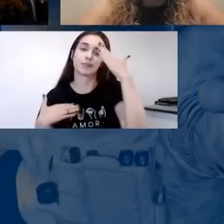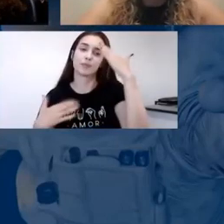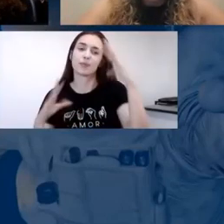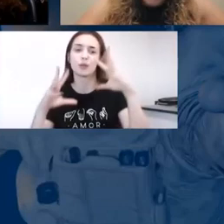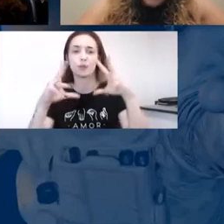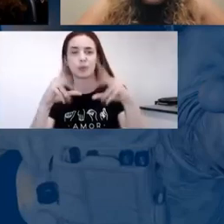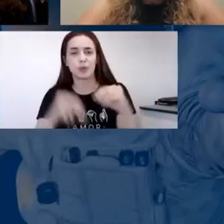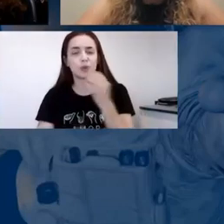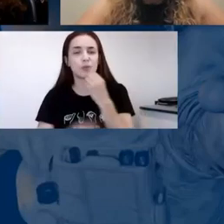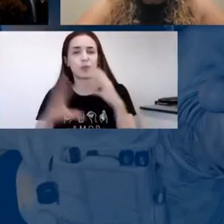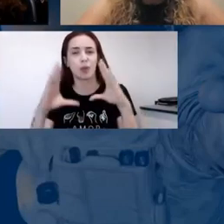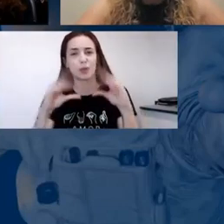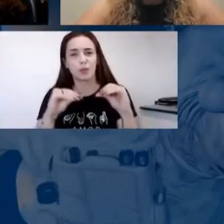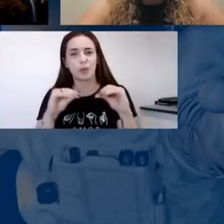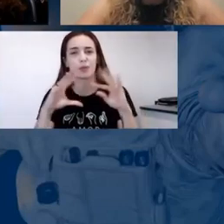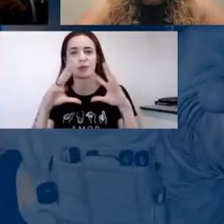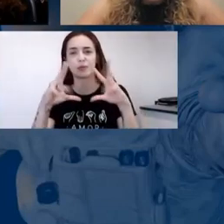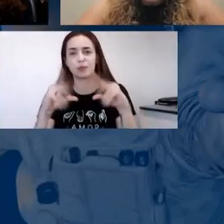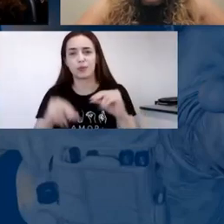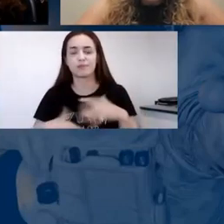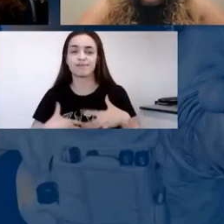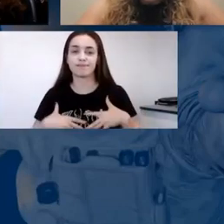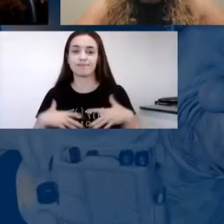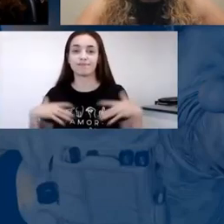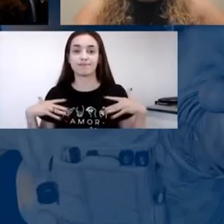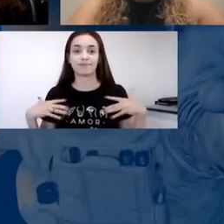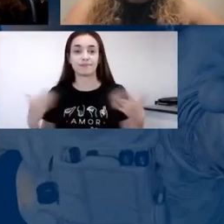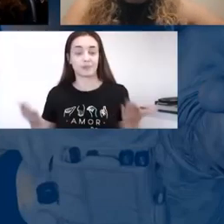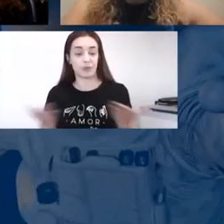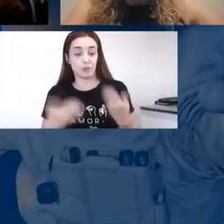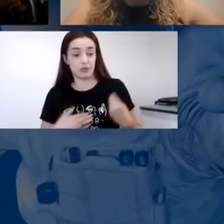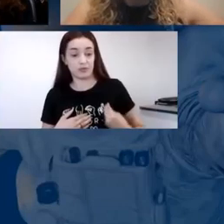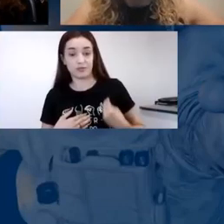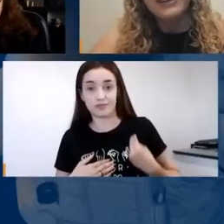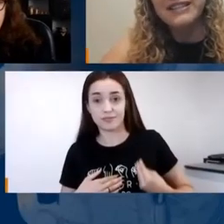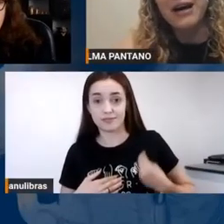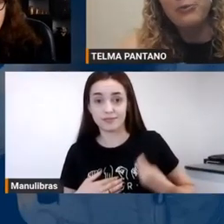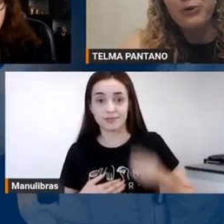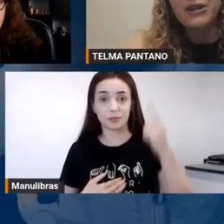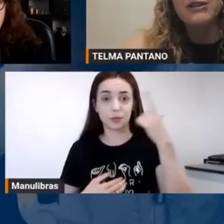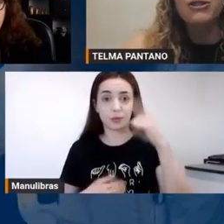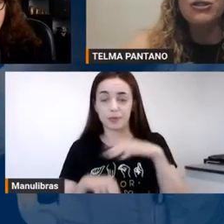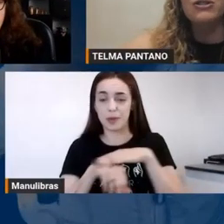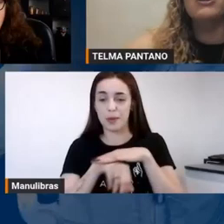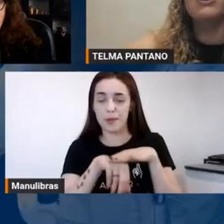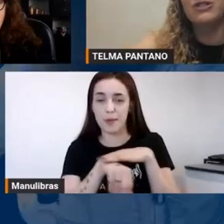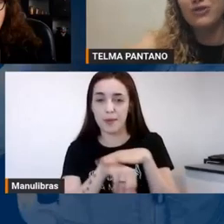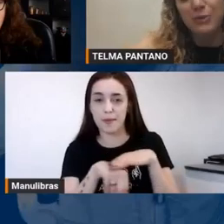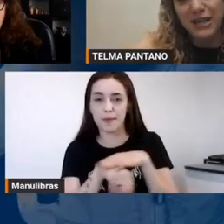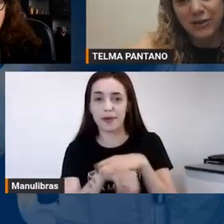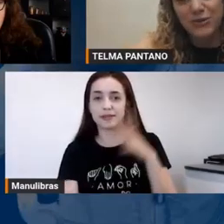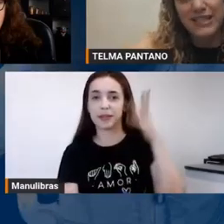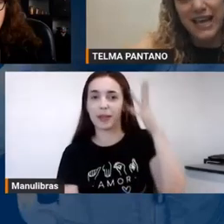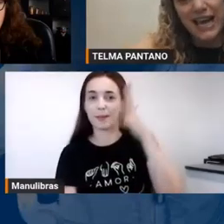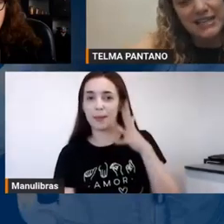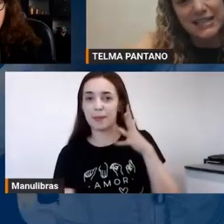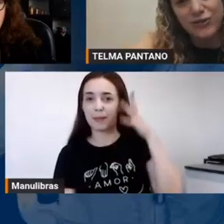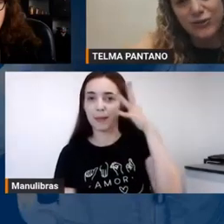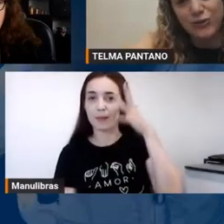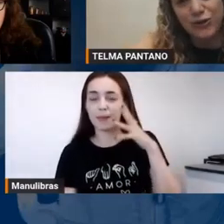Marlon? Olha, prazer enorme estar aqui com vocês, poder hoje conversar um pouquinho, a gente discutir sobre